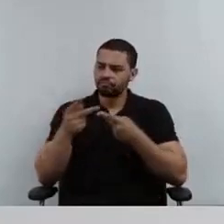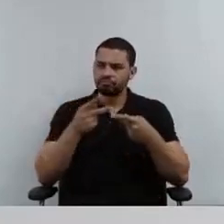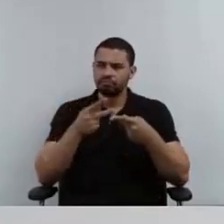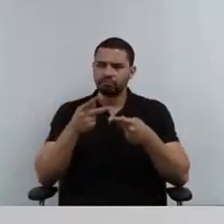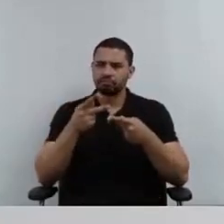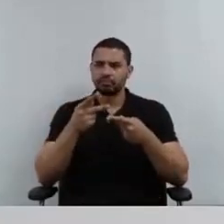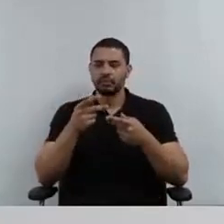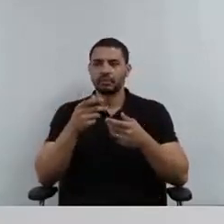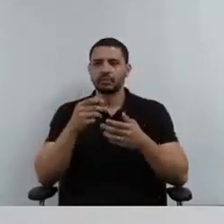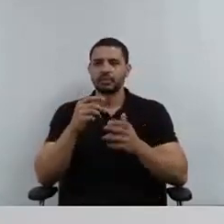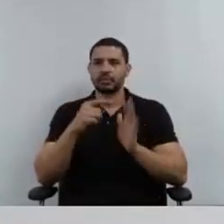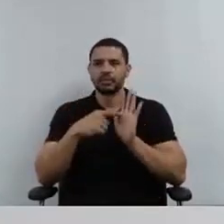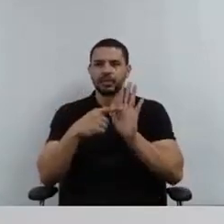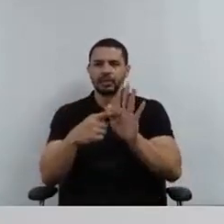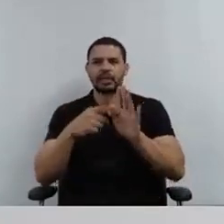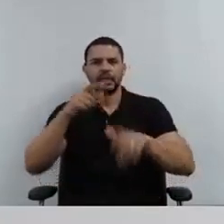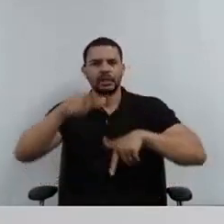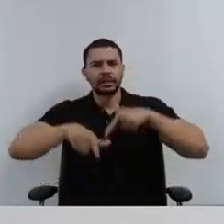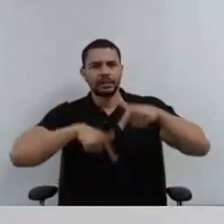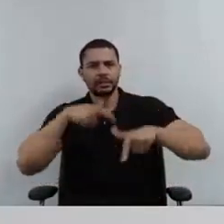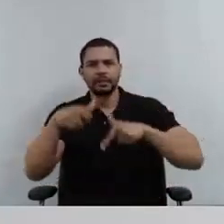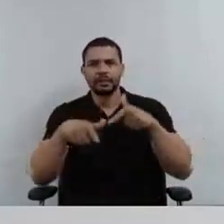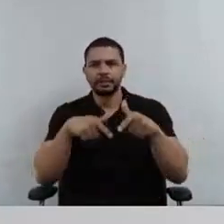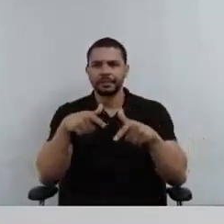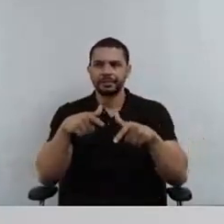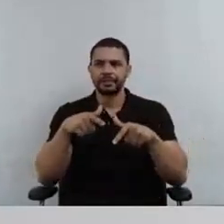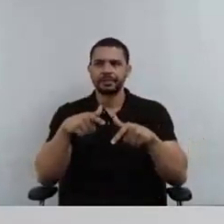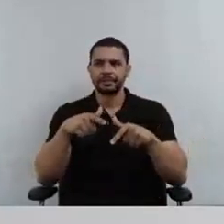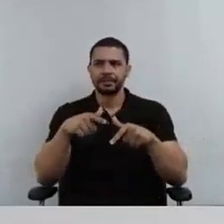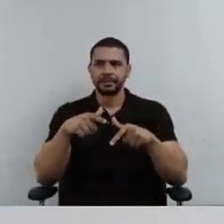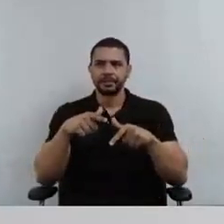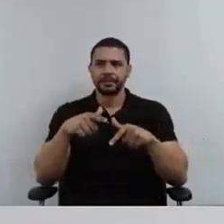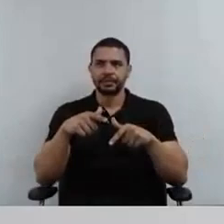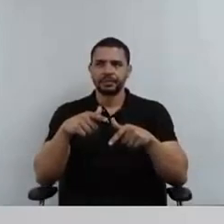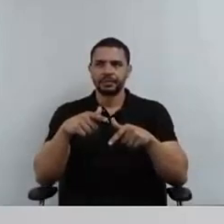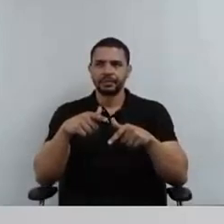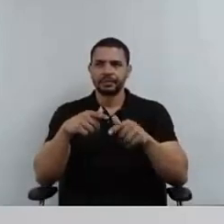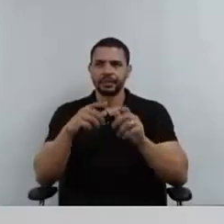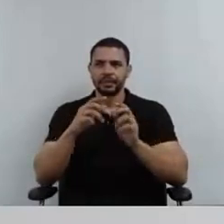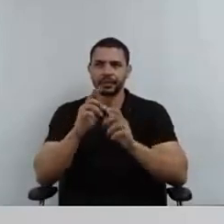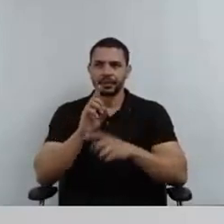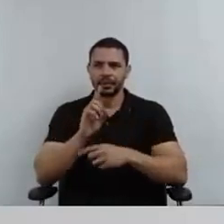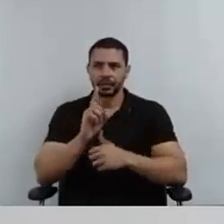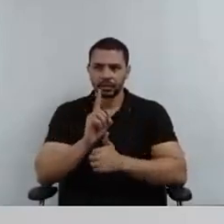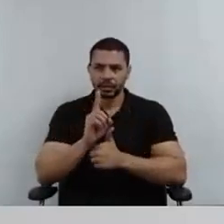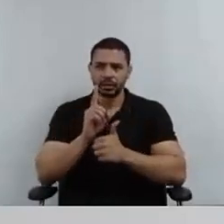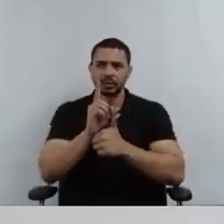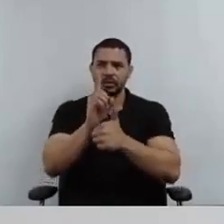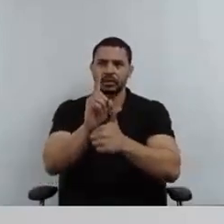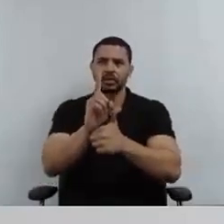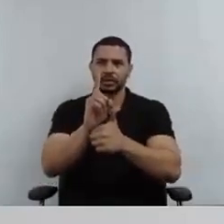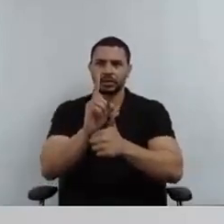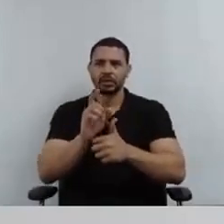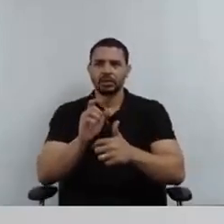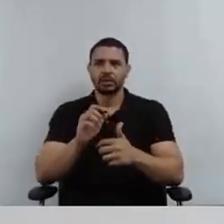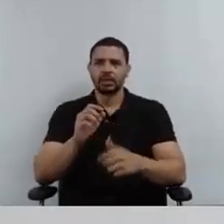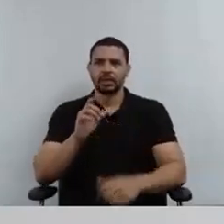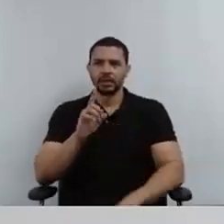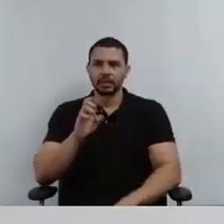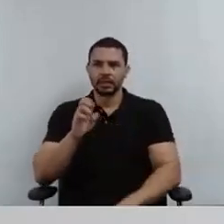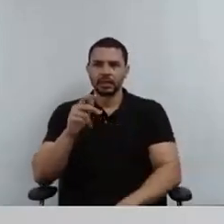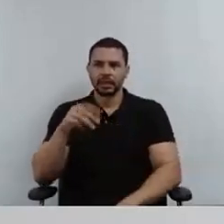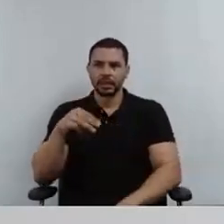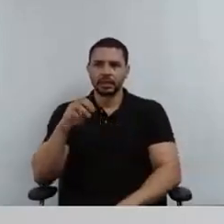apresentação do trabalho por parte do procurador, que ele é o coordenador do GAEMA no Ministério Público de São Paulo, doutor Luiz